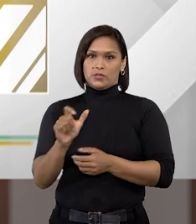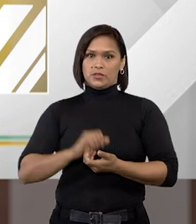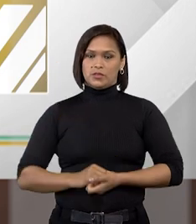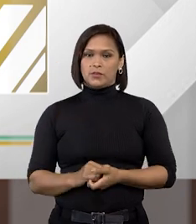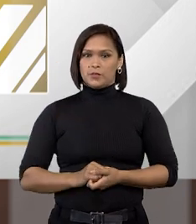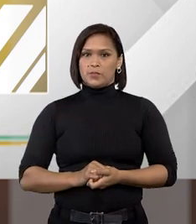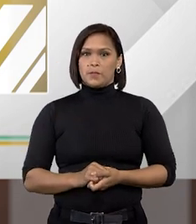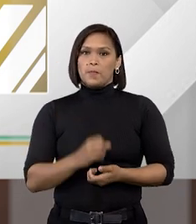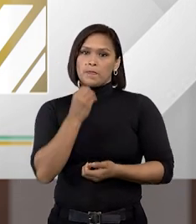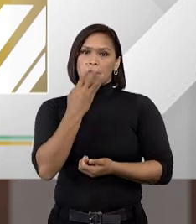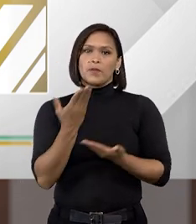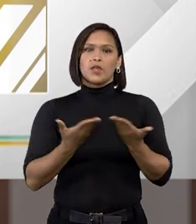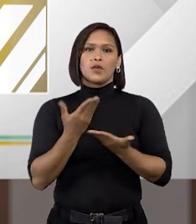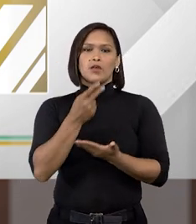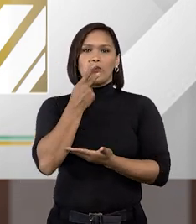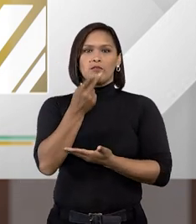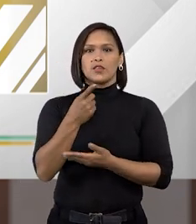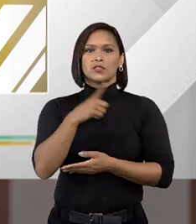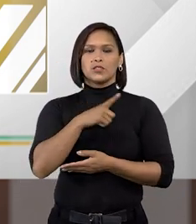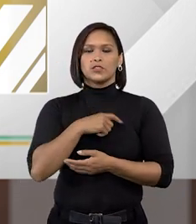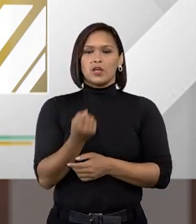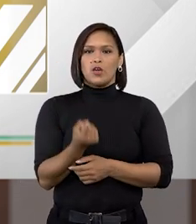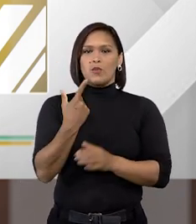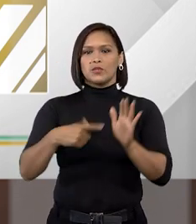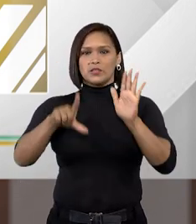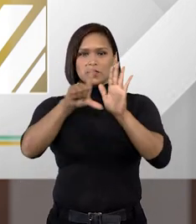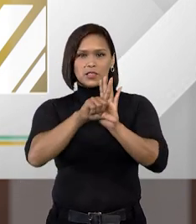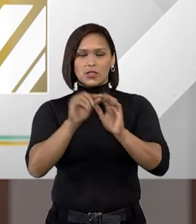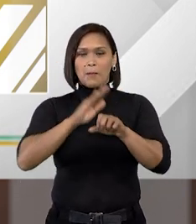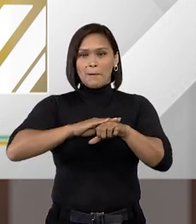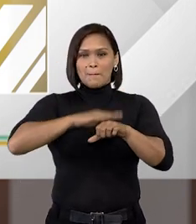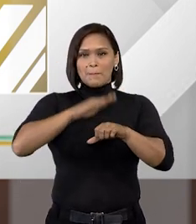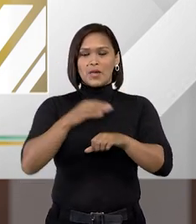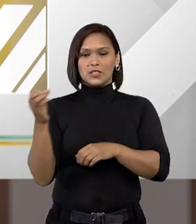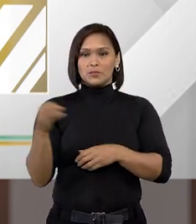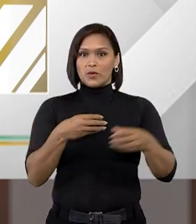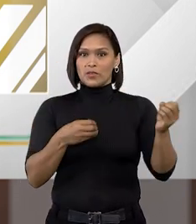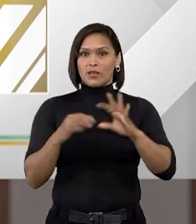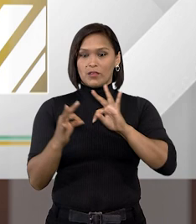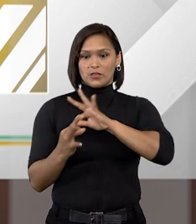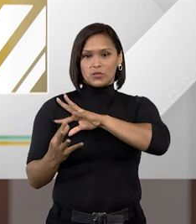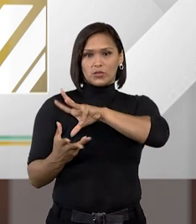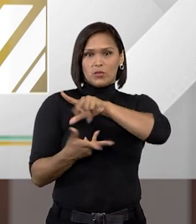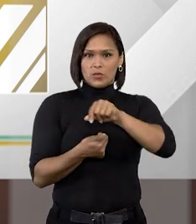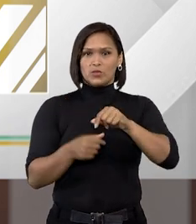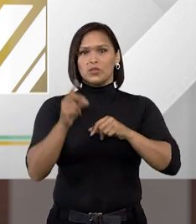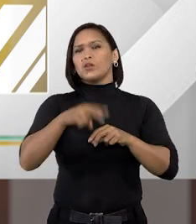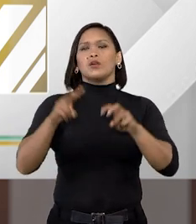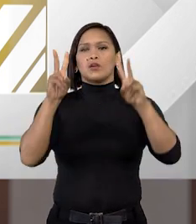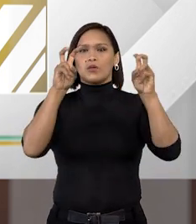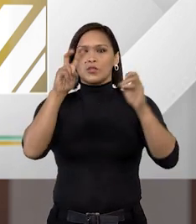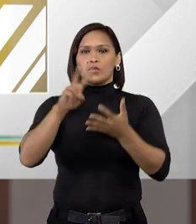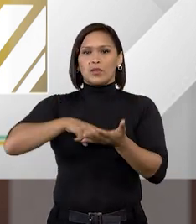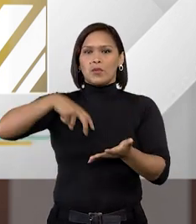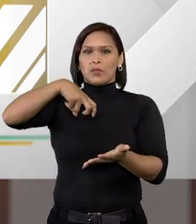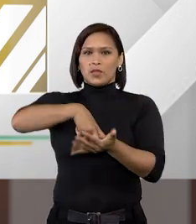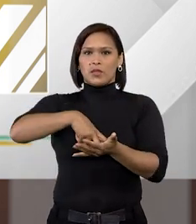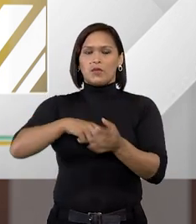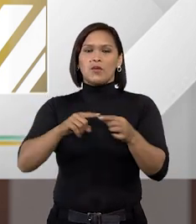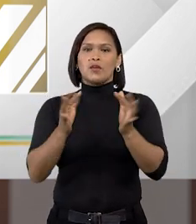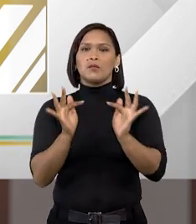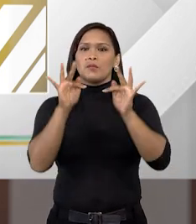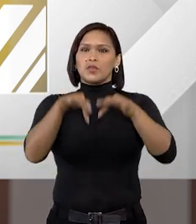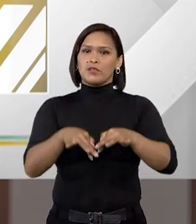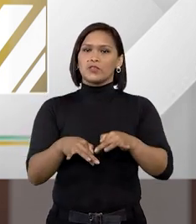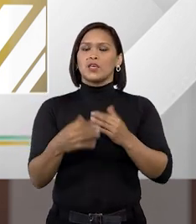bem como vocês falaram nós temos uma das legislações mais modernas do mundo quando o assunto é execução penal para